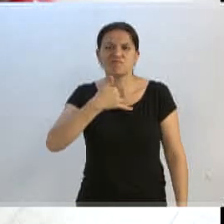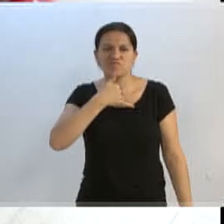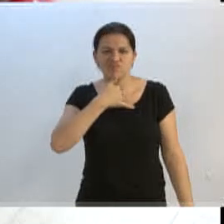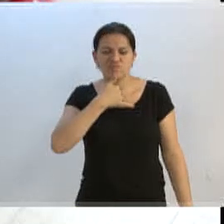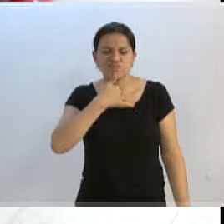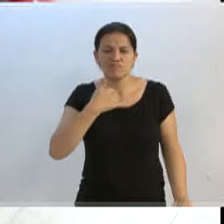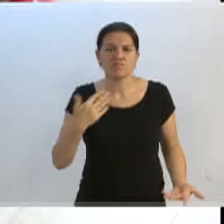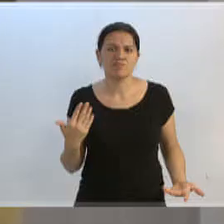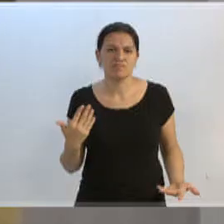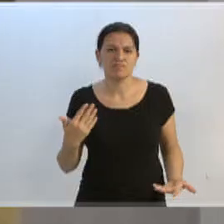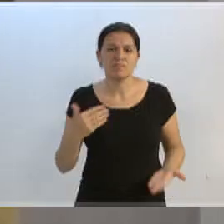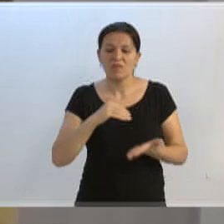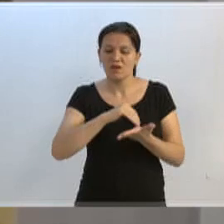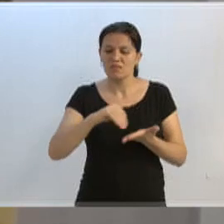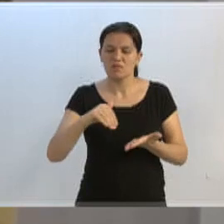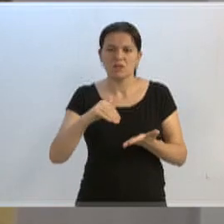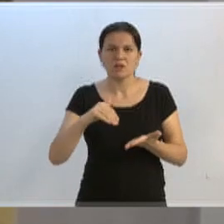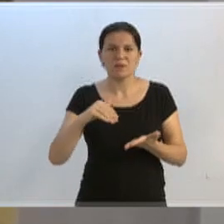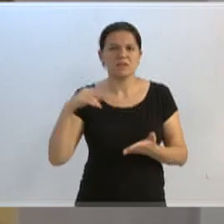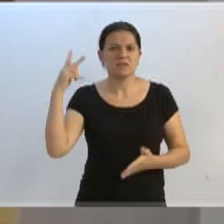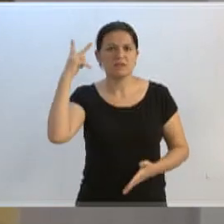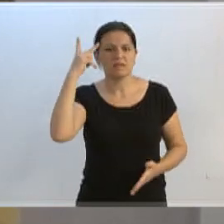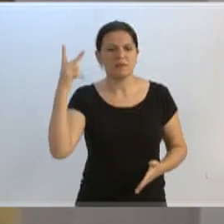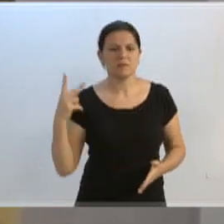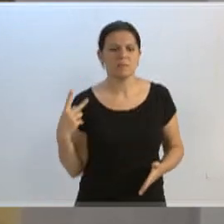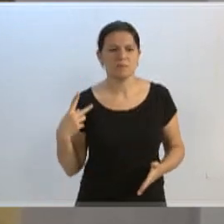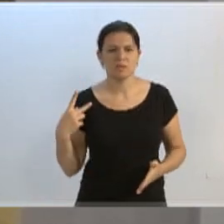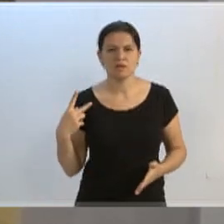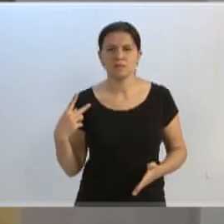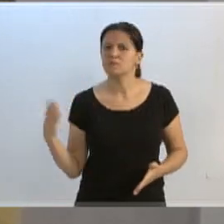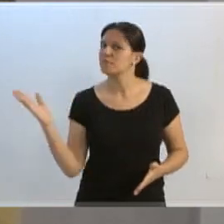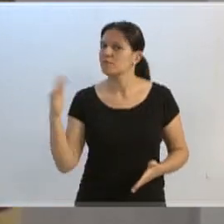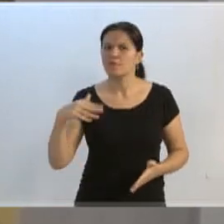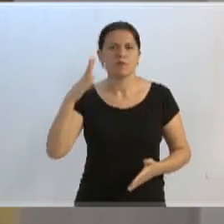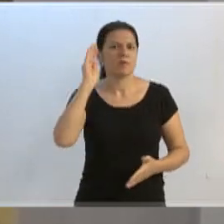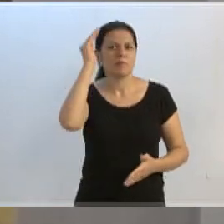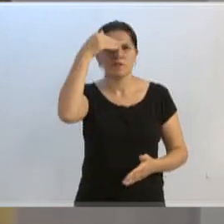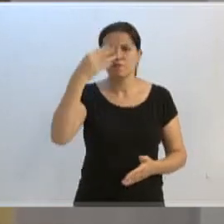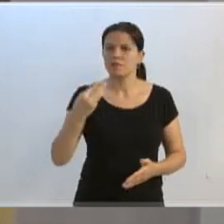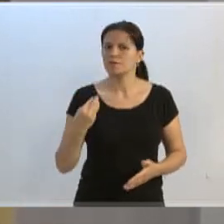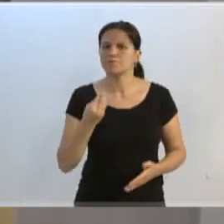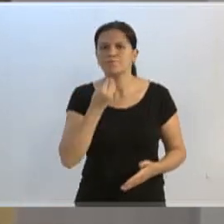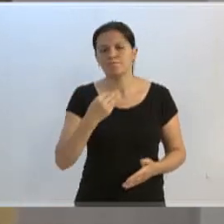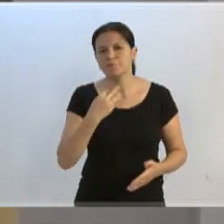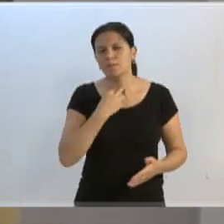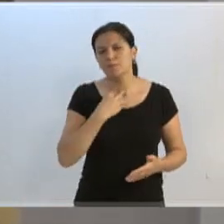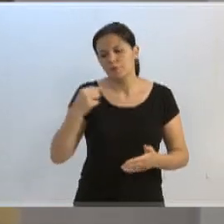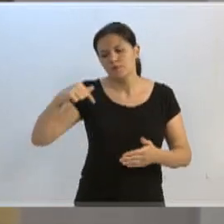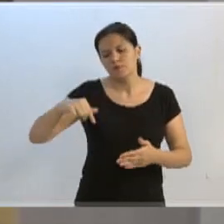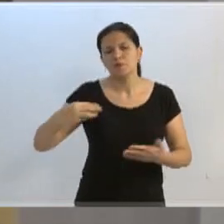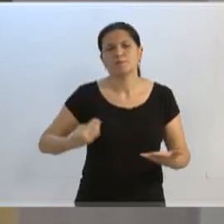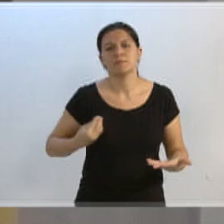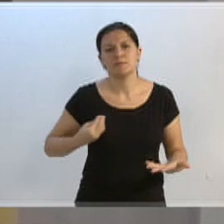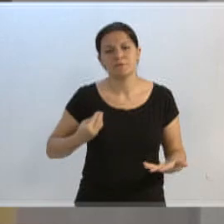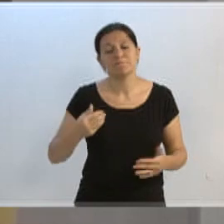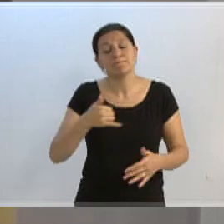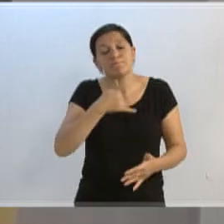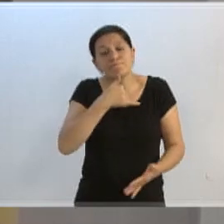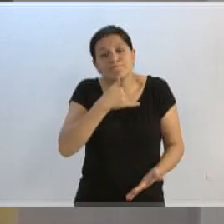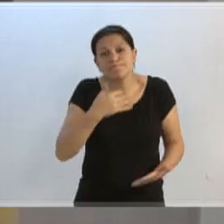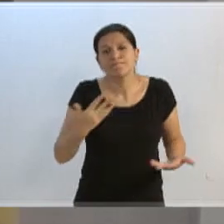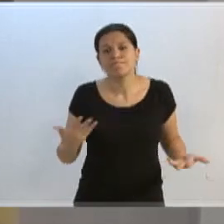que, infelizmente, a secretária não esteve aqui presente, o prefeito não esteve aqui presente, e, tampouco, o líder do governo também não esteve aqui presente. É uma pena.